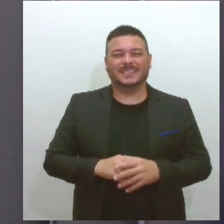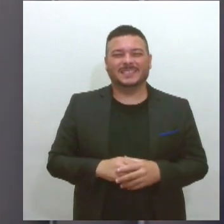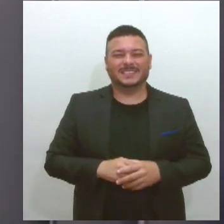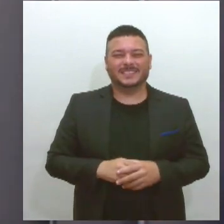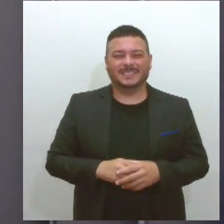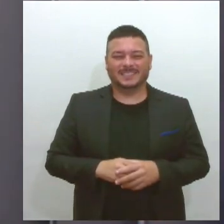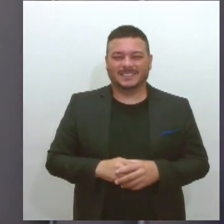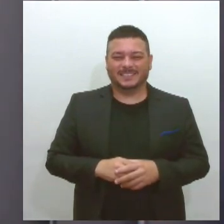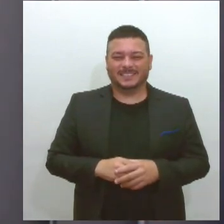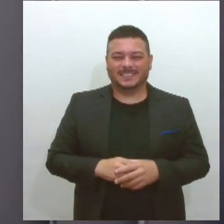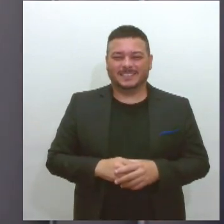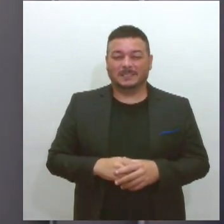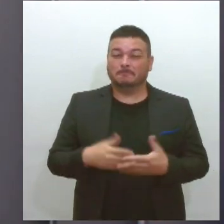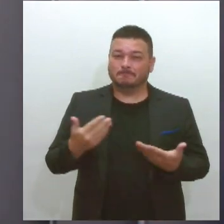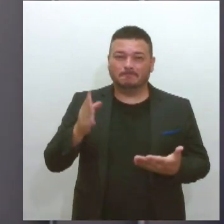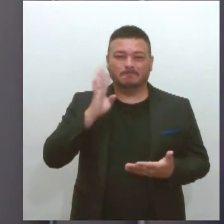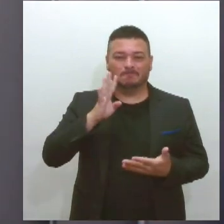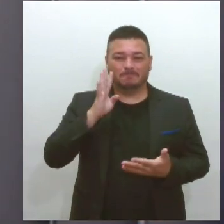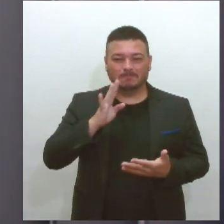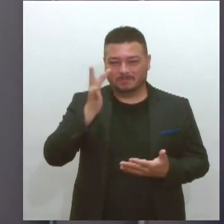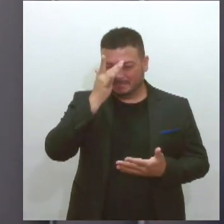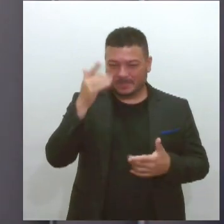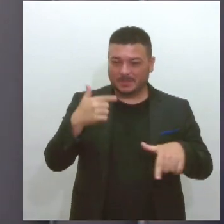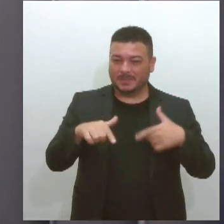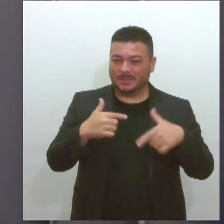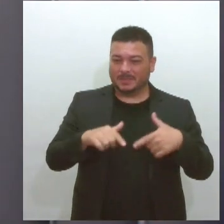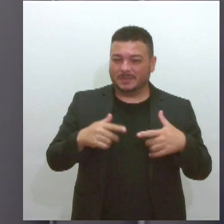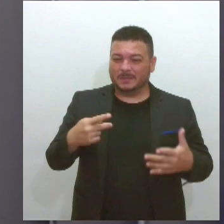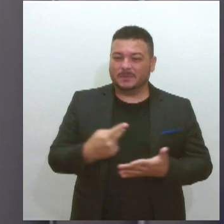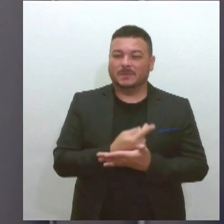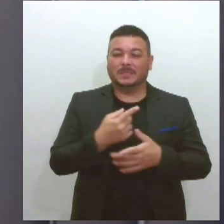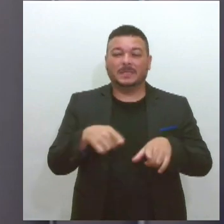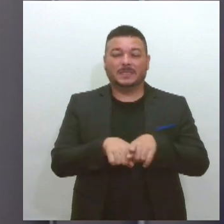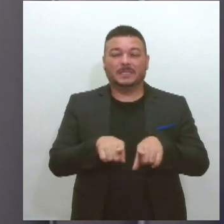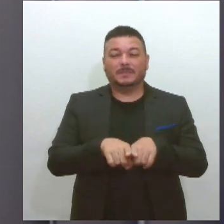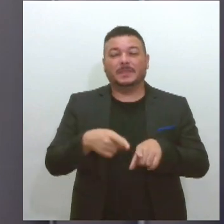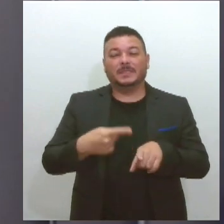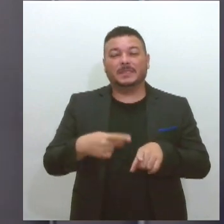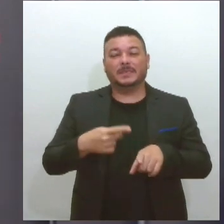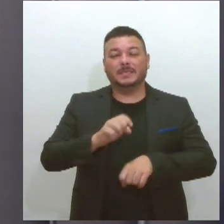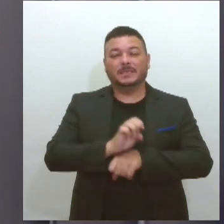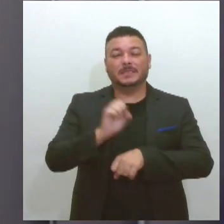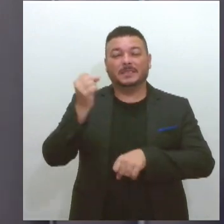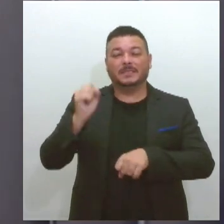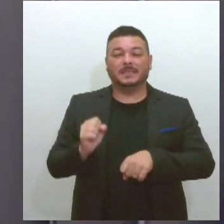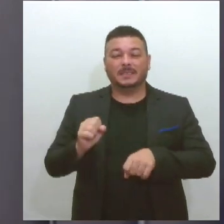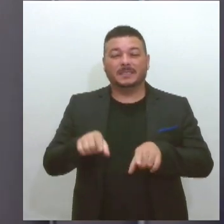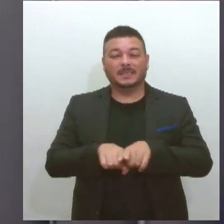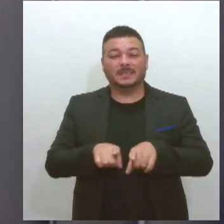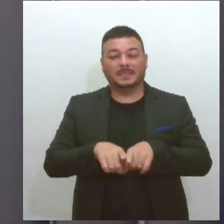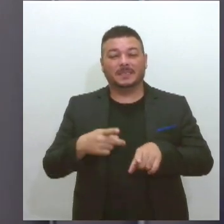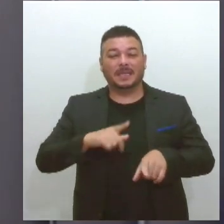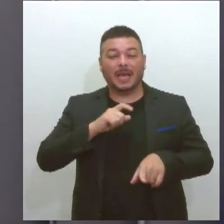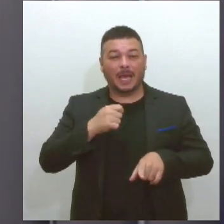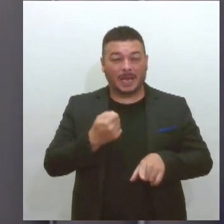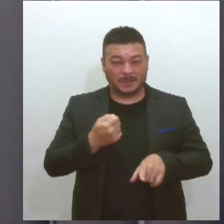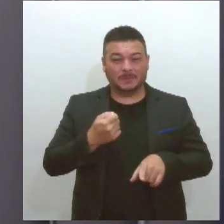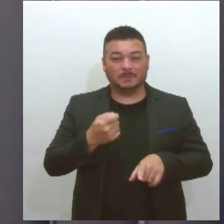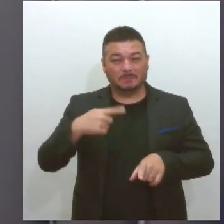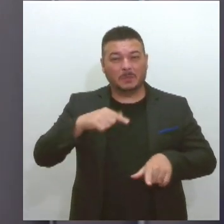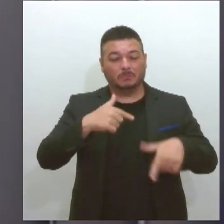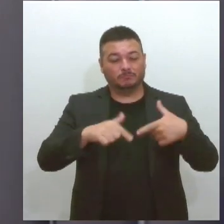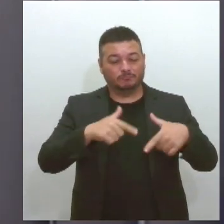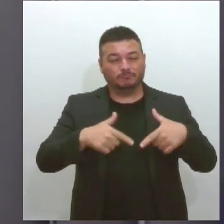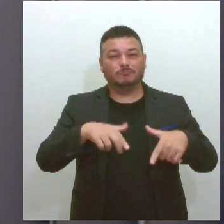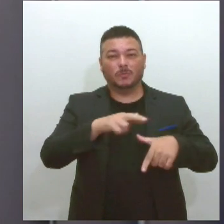bacana entender um pouco mais sobre o trabalho que é realizado também aqui no Estado de Sergipe, aqui na Grande Aracaju, né, esse trabalho que eles fazem da